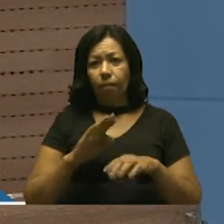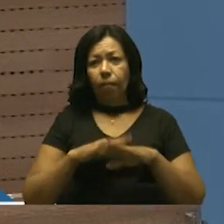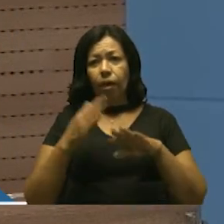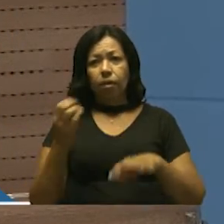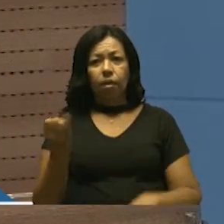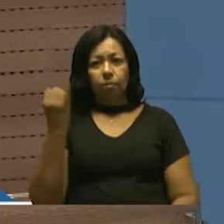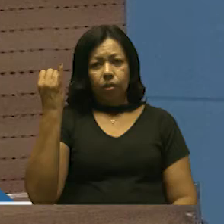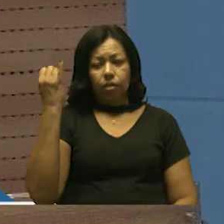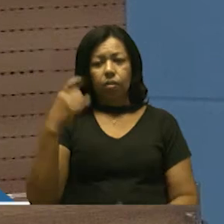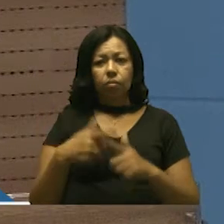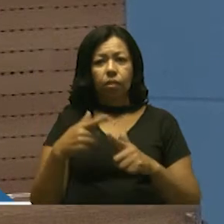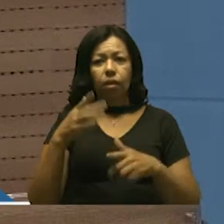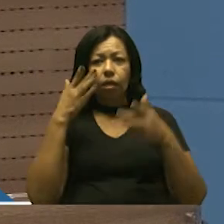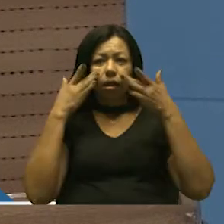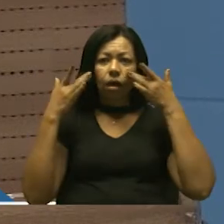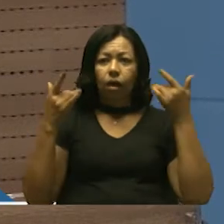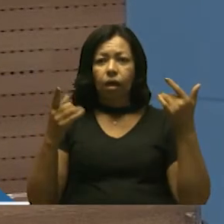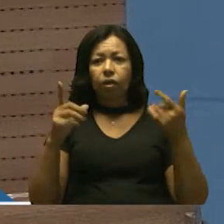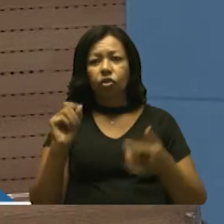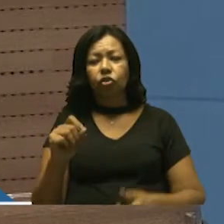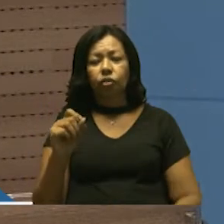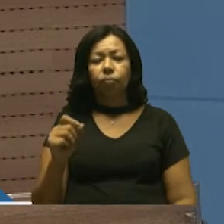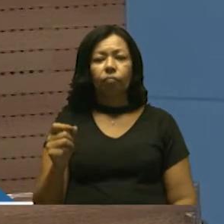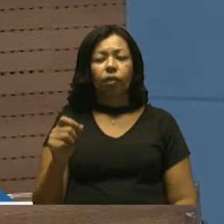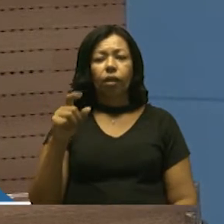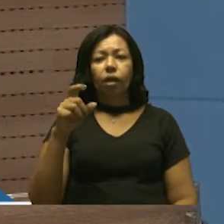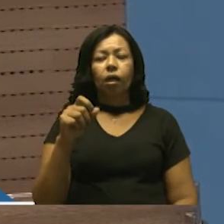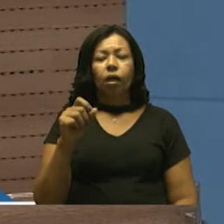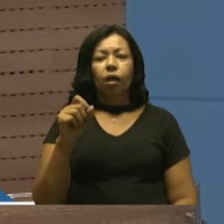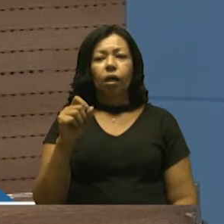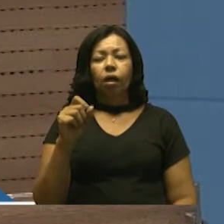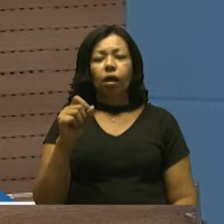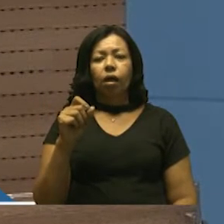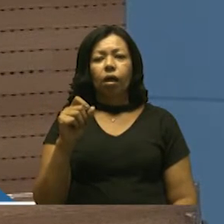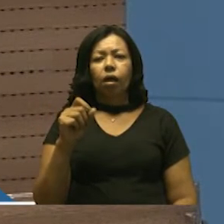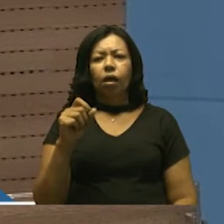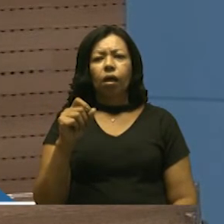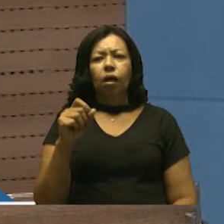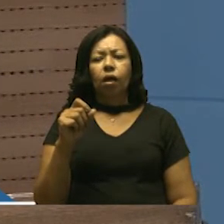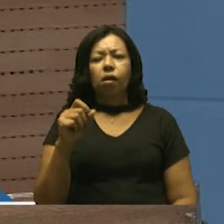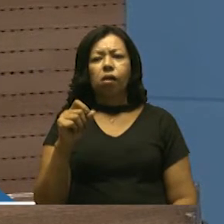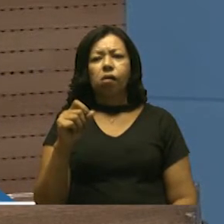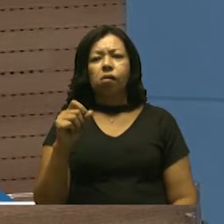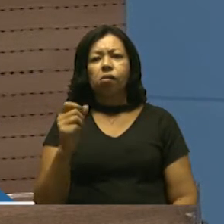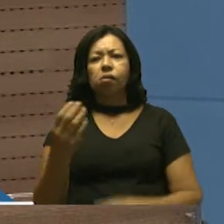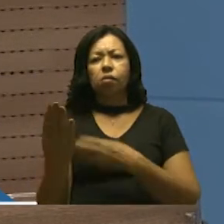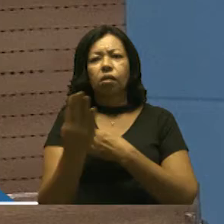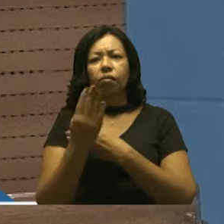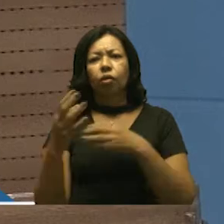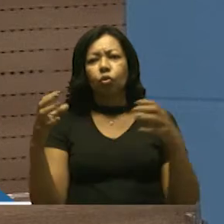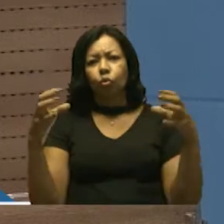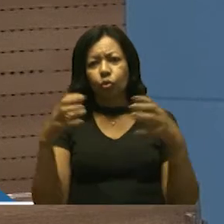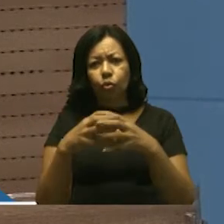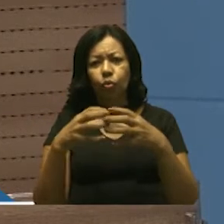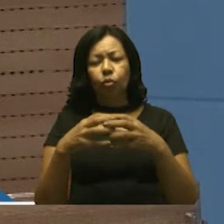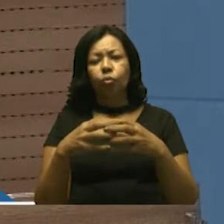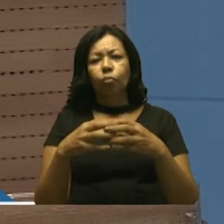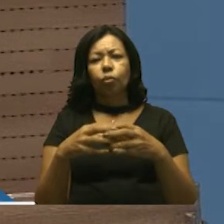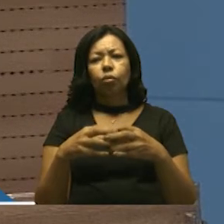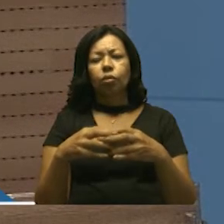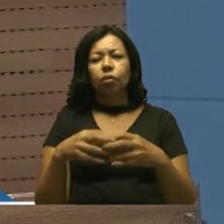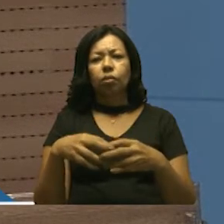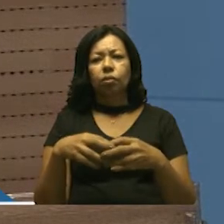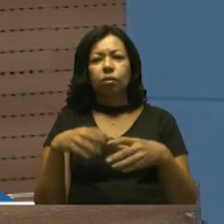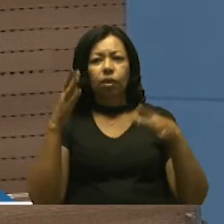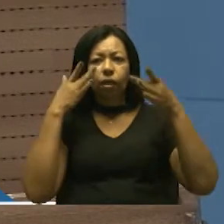porque é arte, vereador Wilson Pio. Nós aqui defendemos os grupos, os corpos estáveis da prefeitura, os